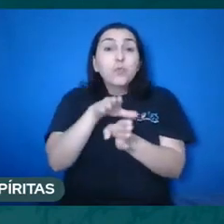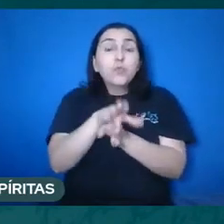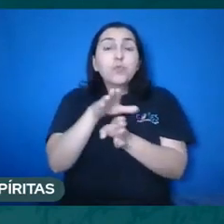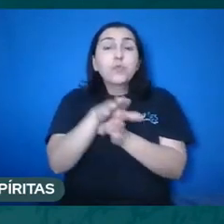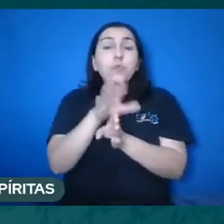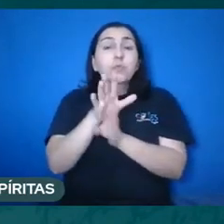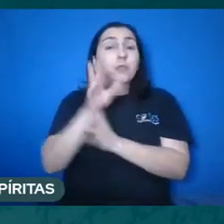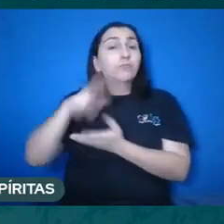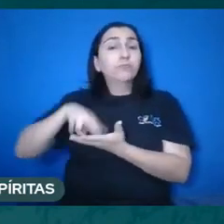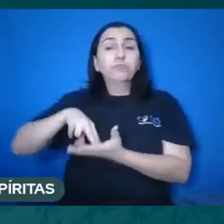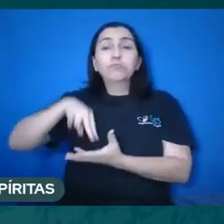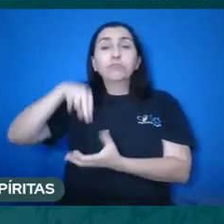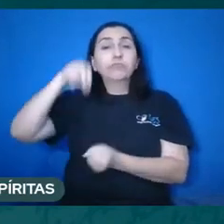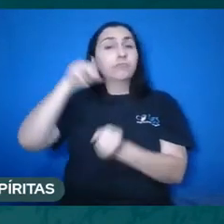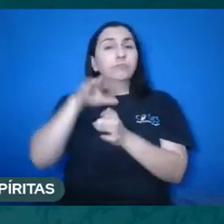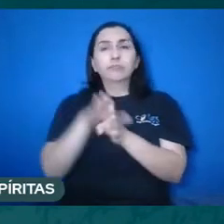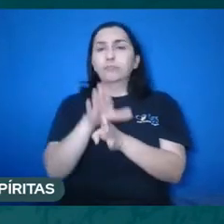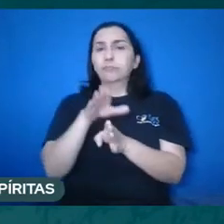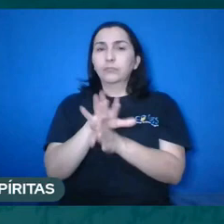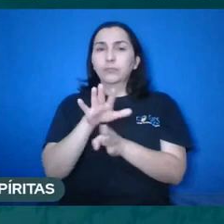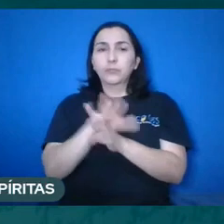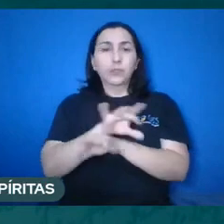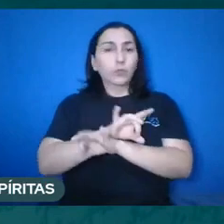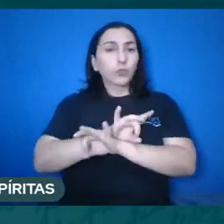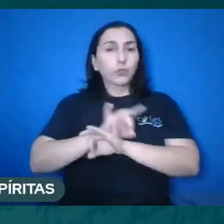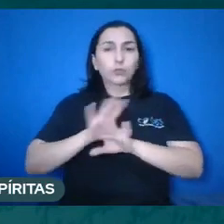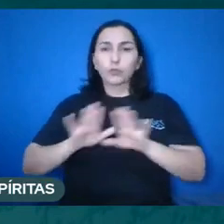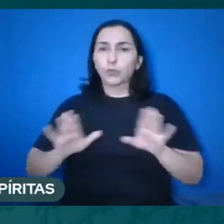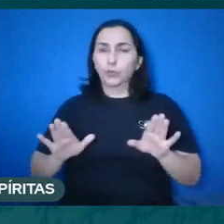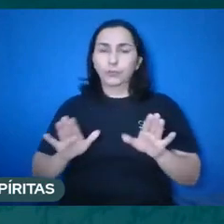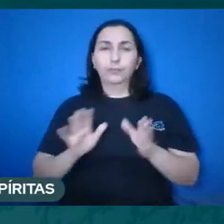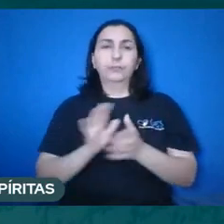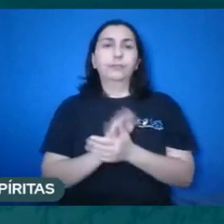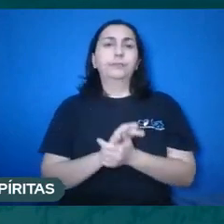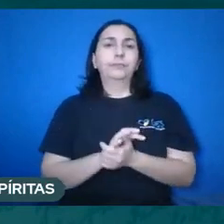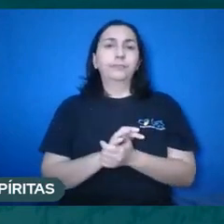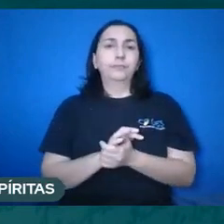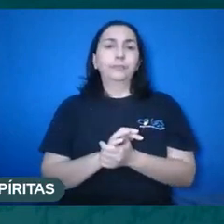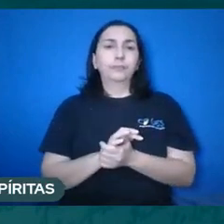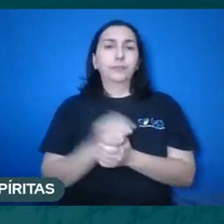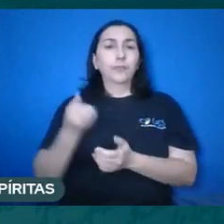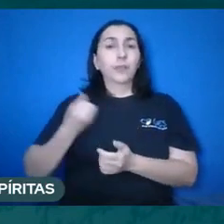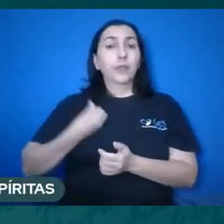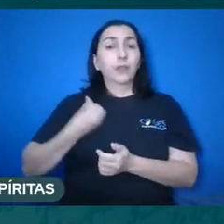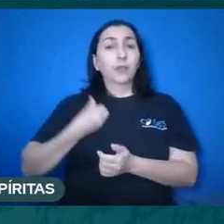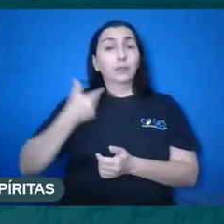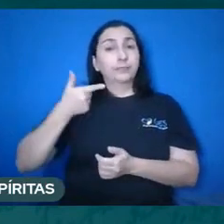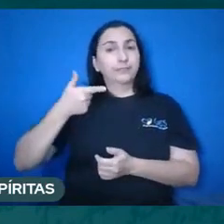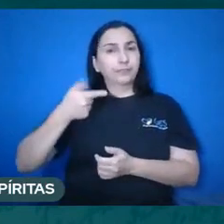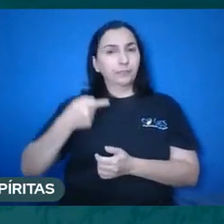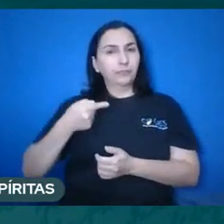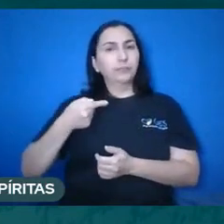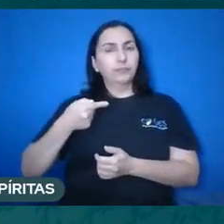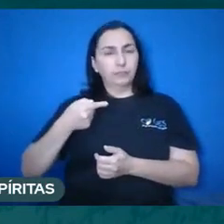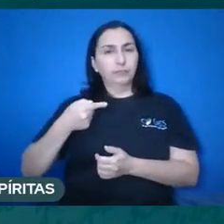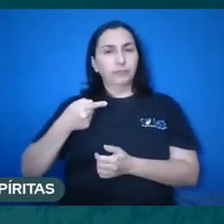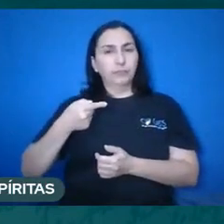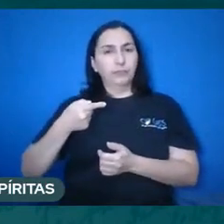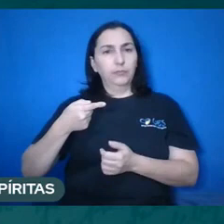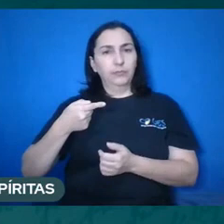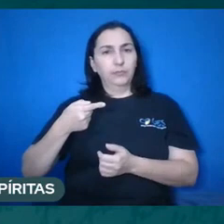Coisa magnífica. Ana, no tópico 7, desse item 4,